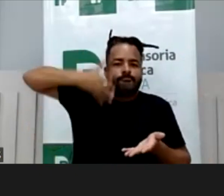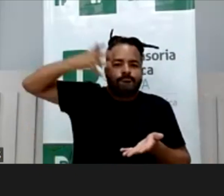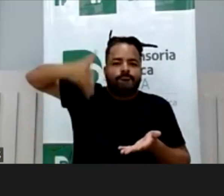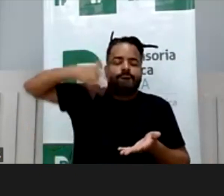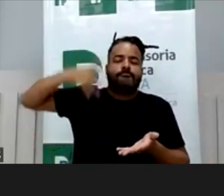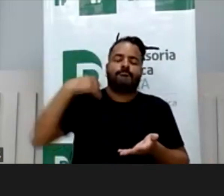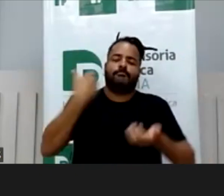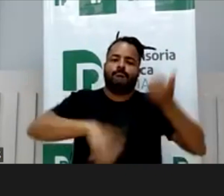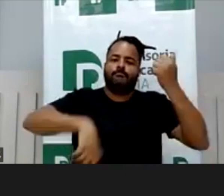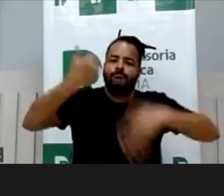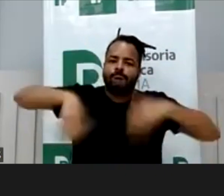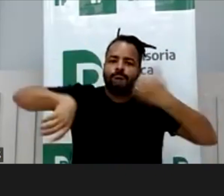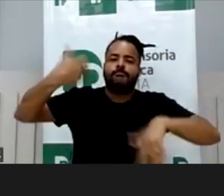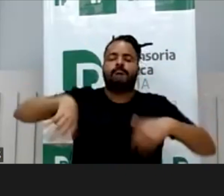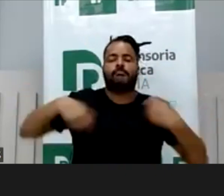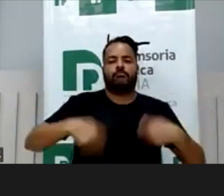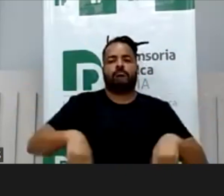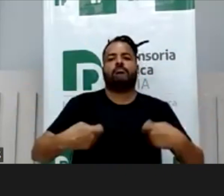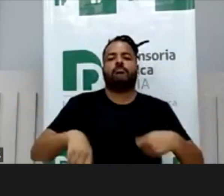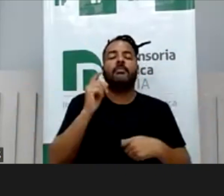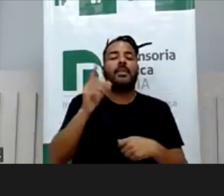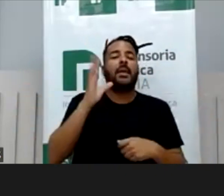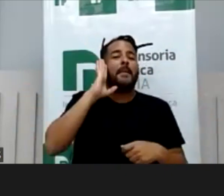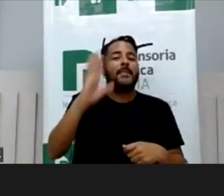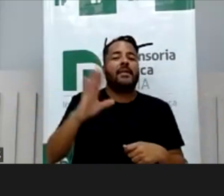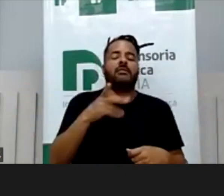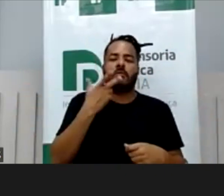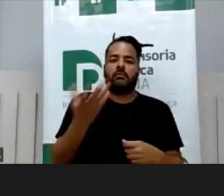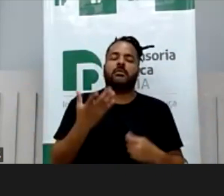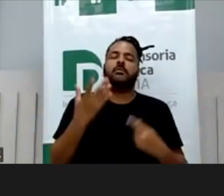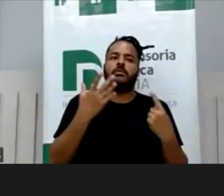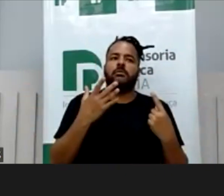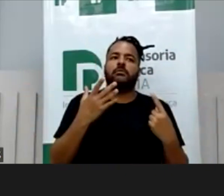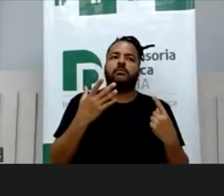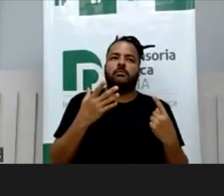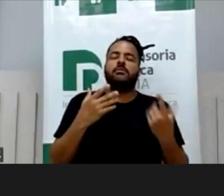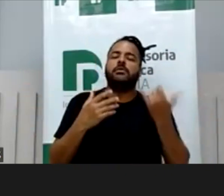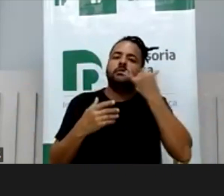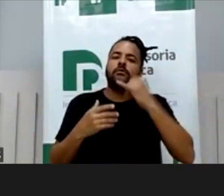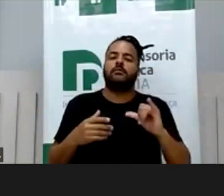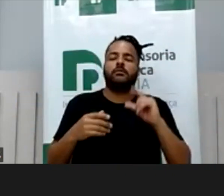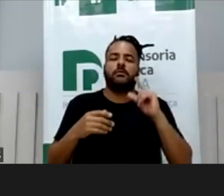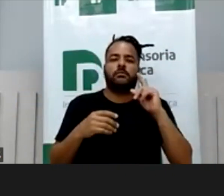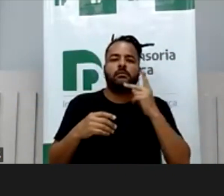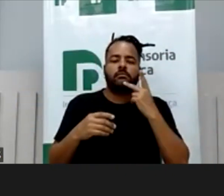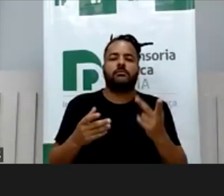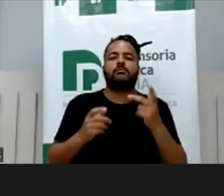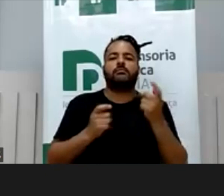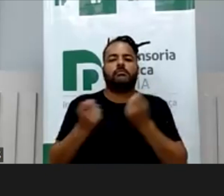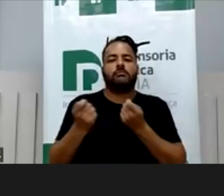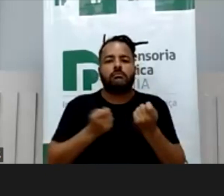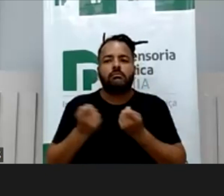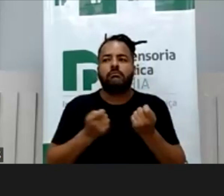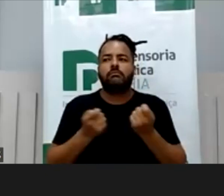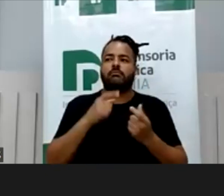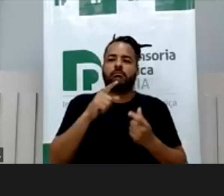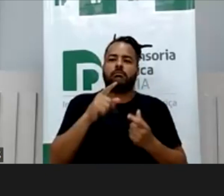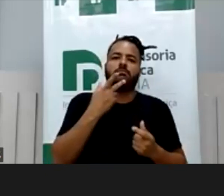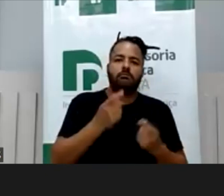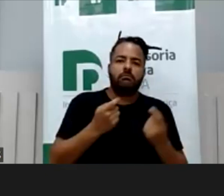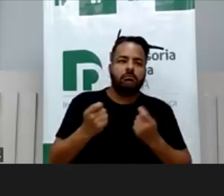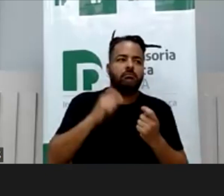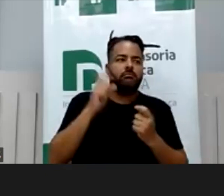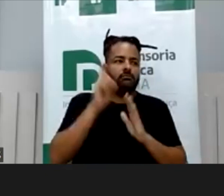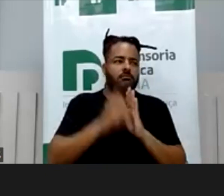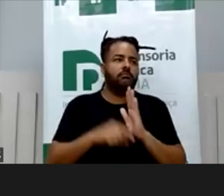para esses fenômenos, né, serem menos nocivos do que são, controlar só pelo direito é impossível, não tenho